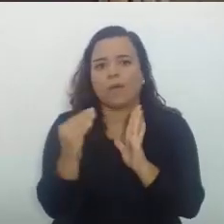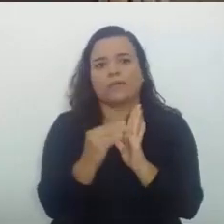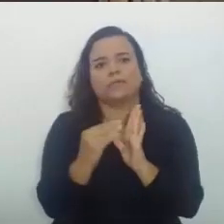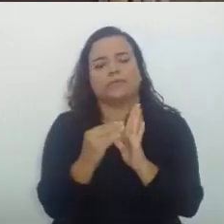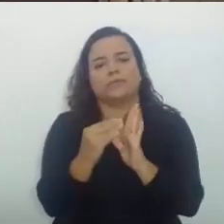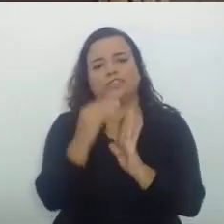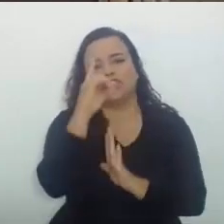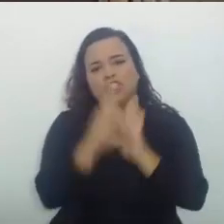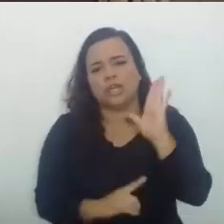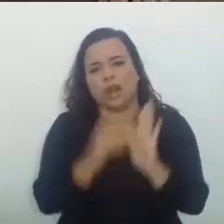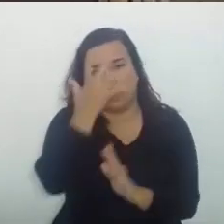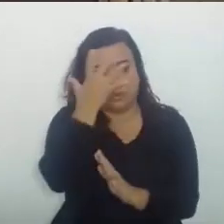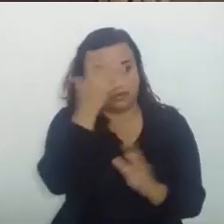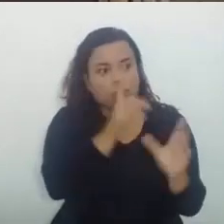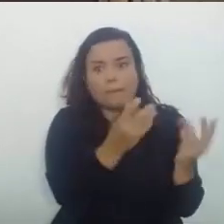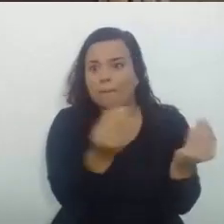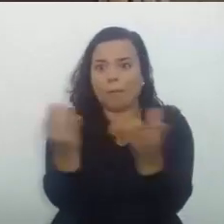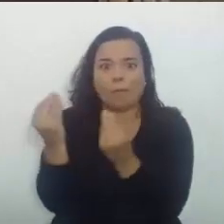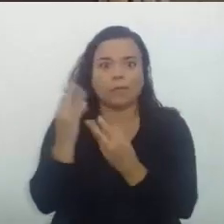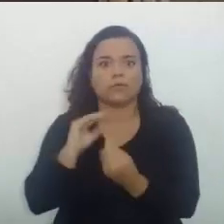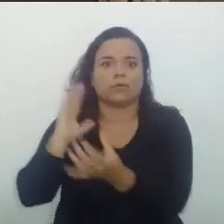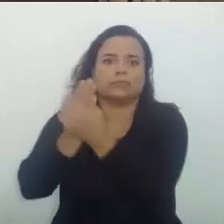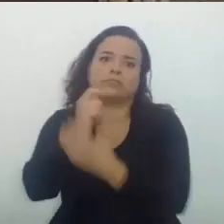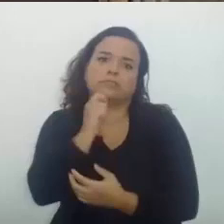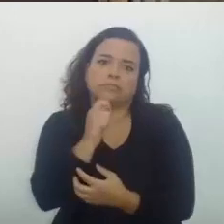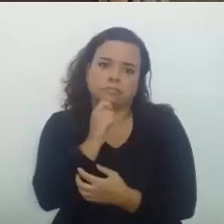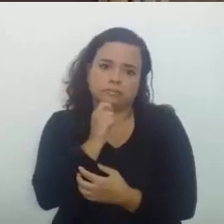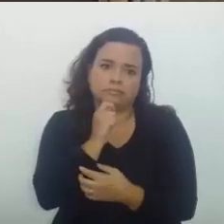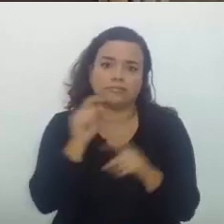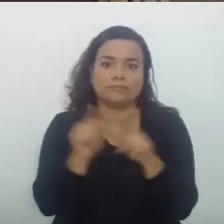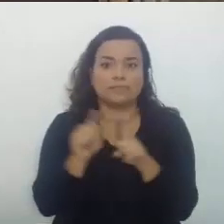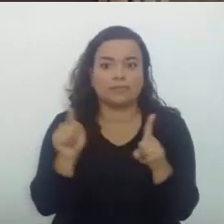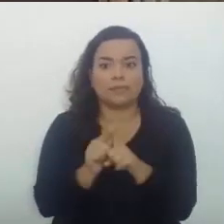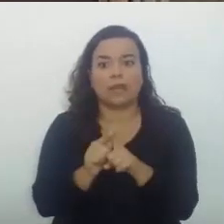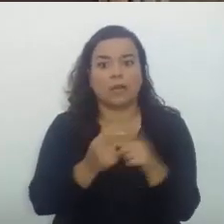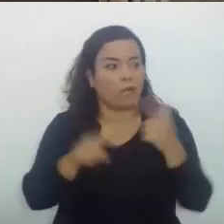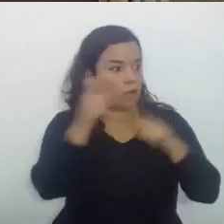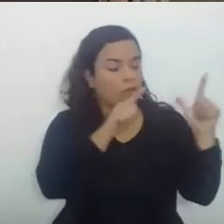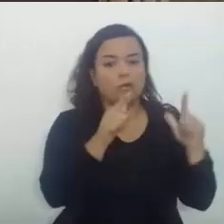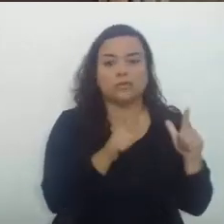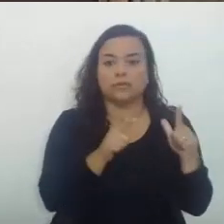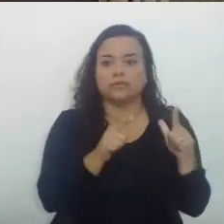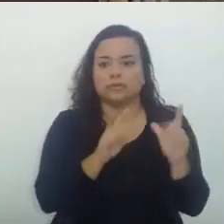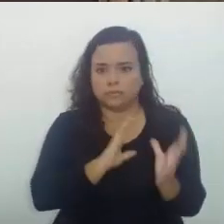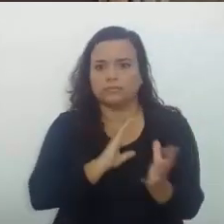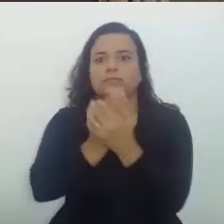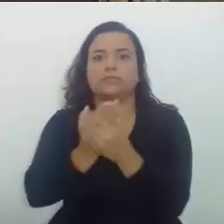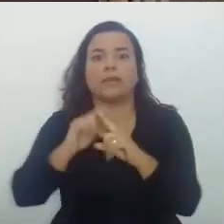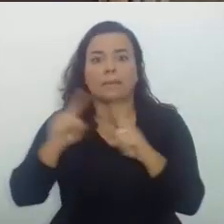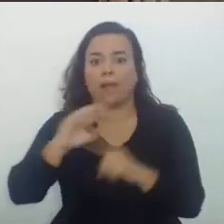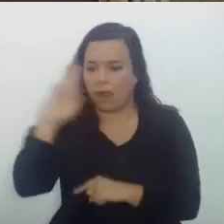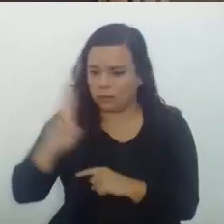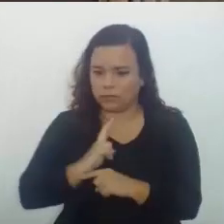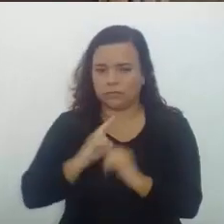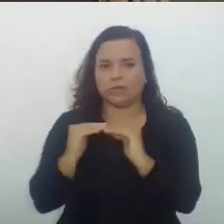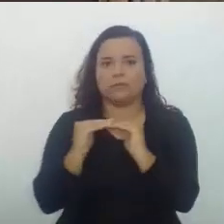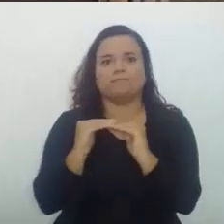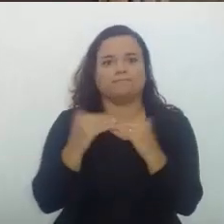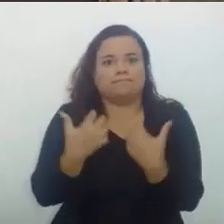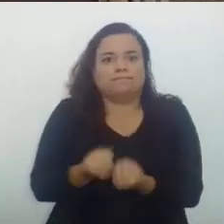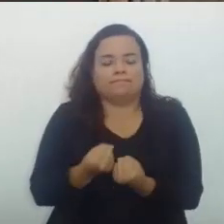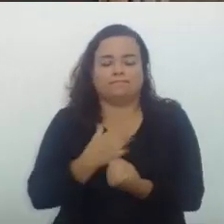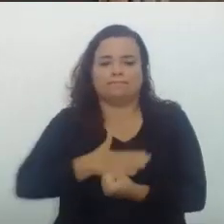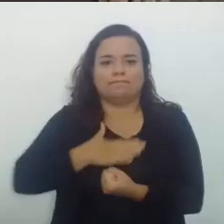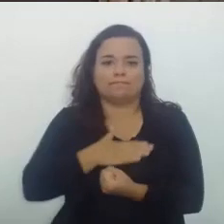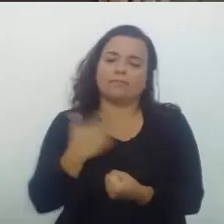tantos Que não foram A justiça Ou aqueles Outros tantos Que não Obtiveram A satisfação Eliminar Porque